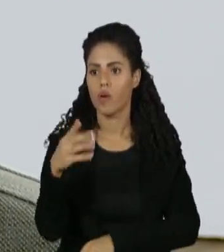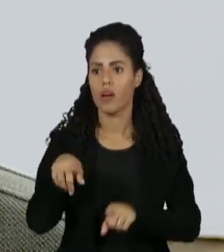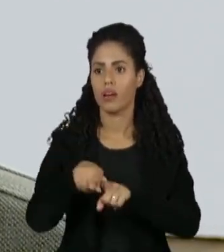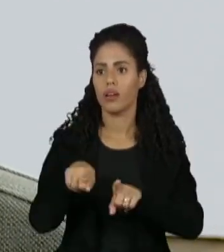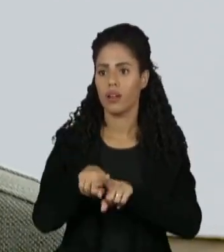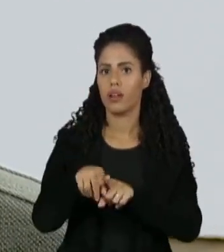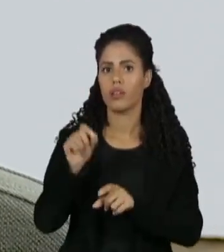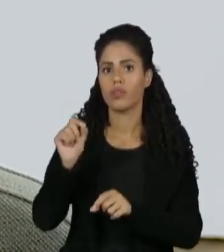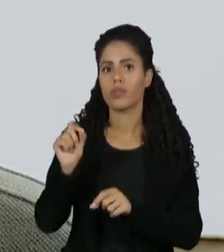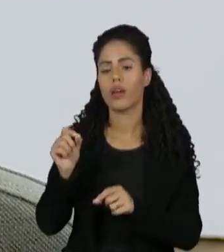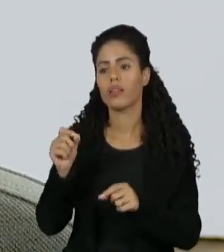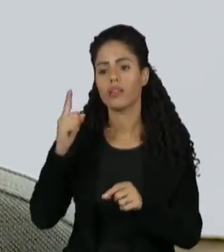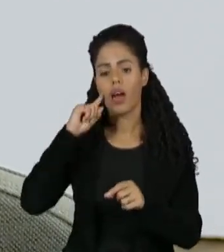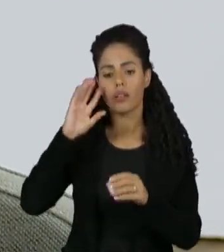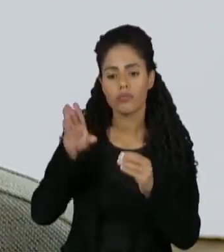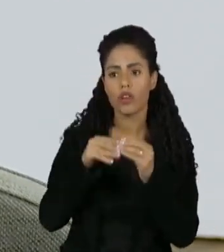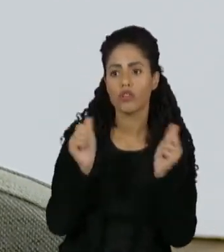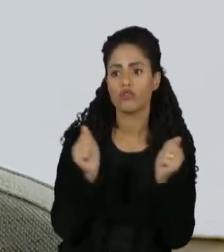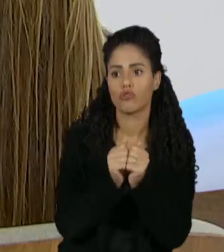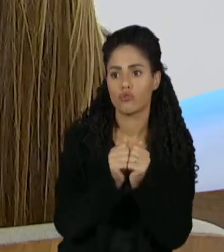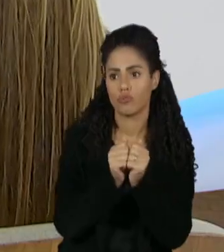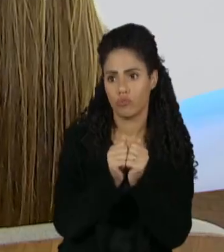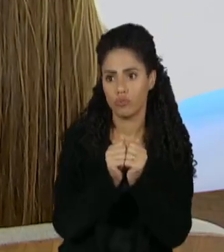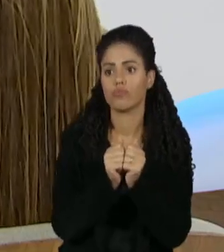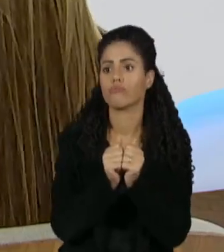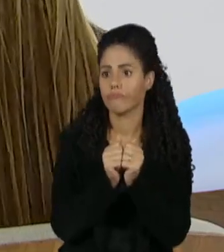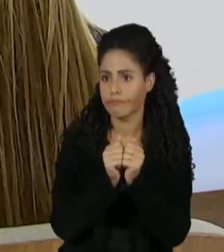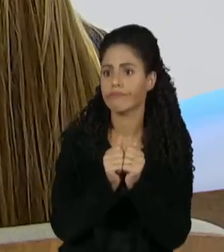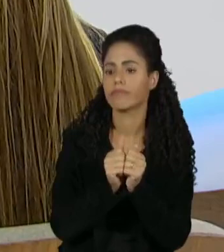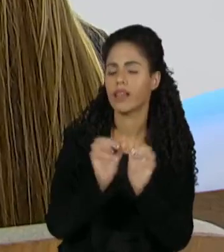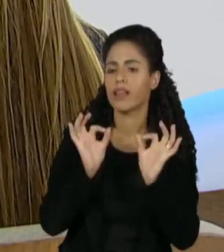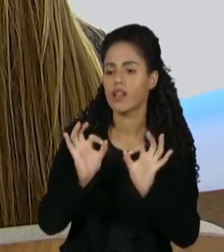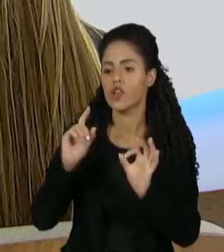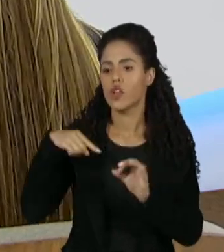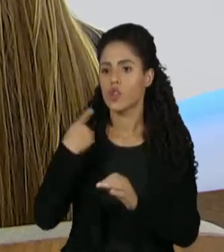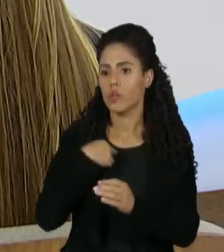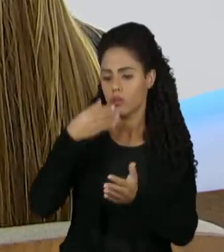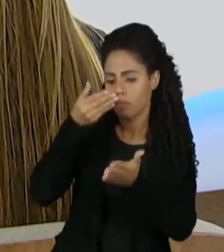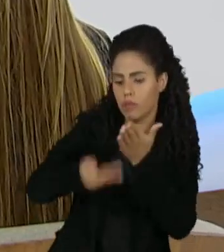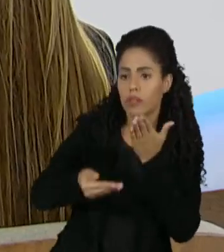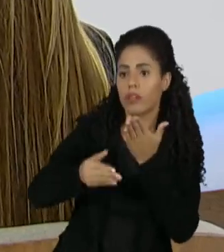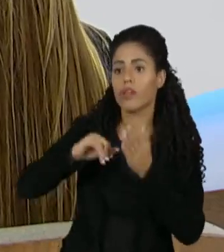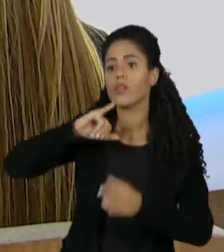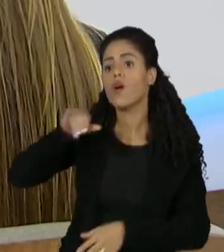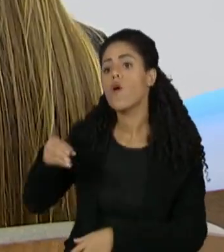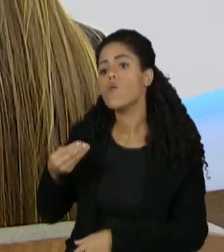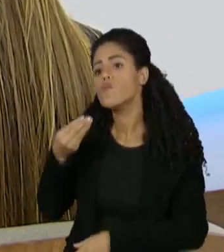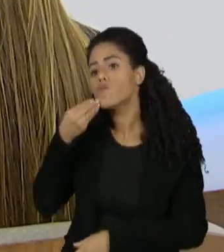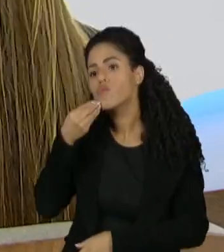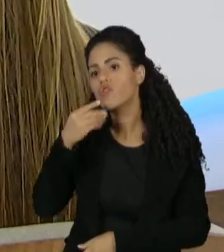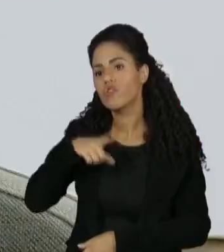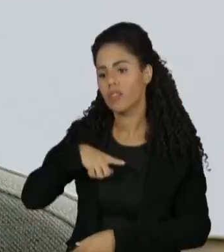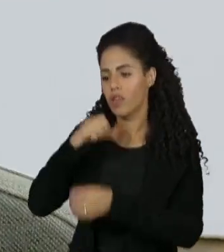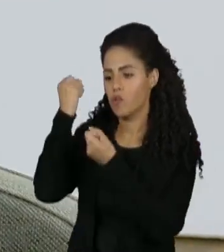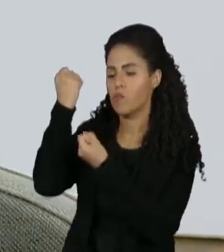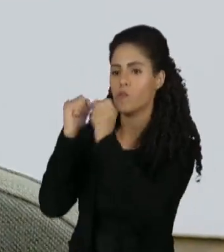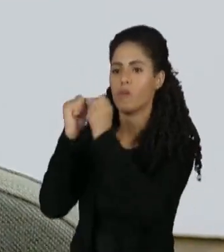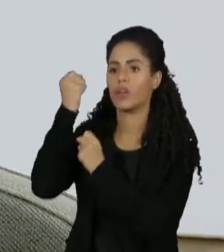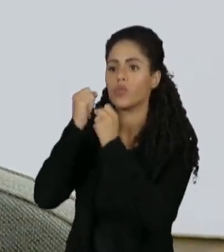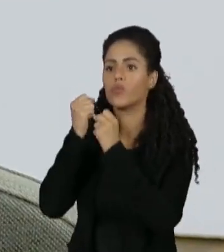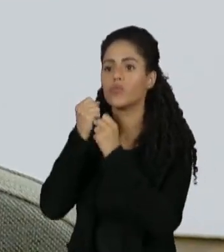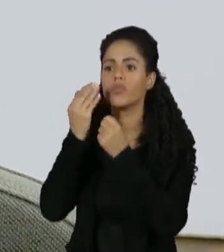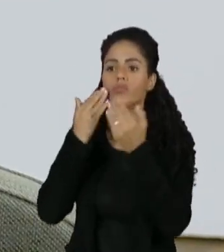industrial está enquadrado junto com a cânabis. E, portanto, nós perdemos a chance de ter uma indústria de